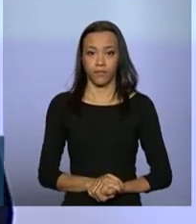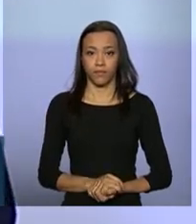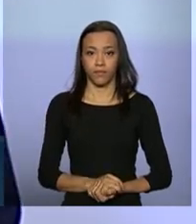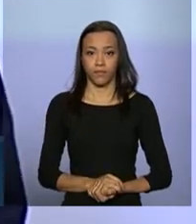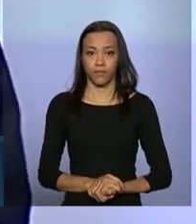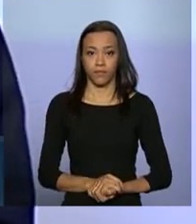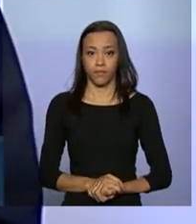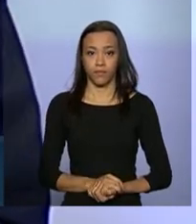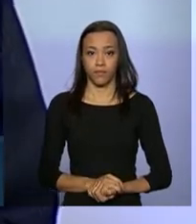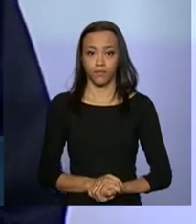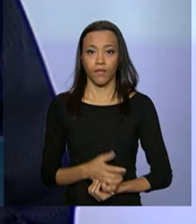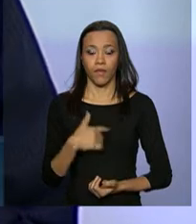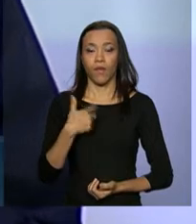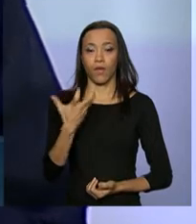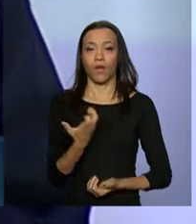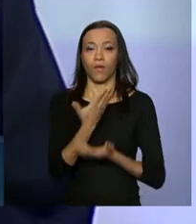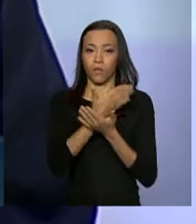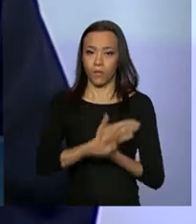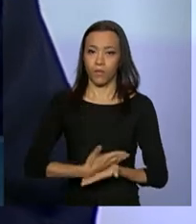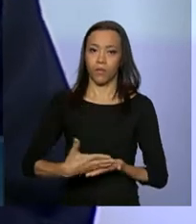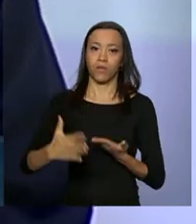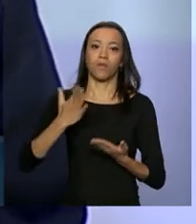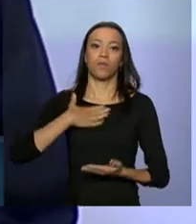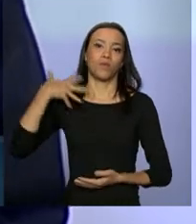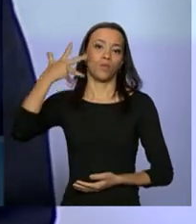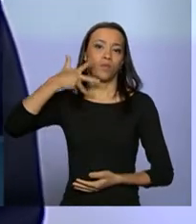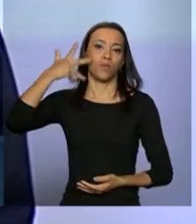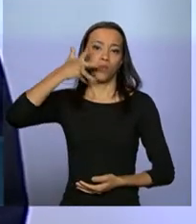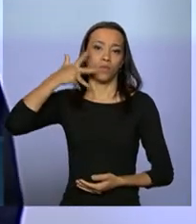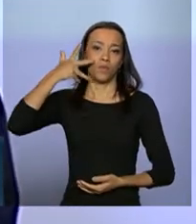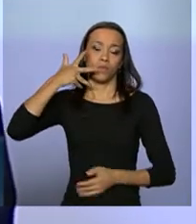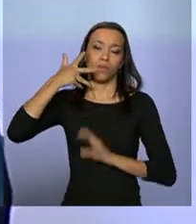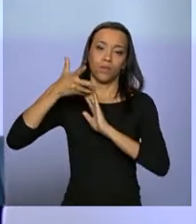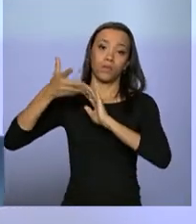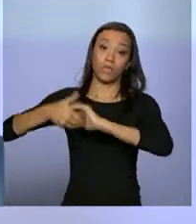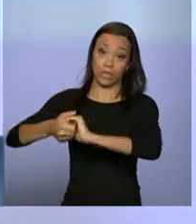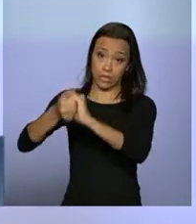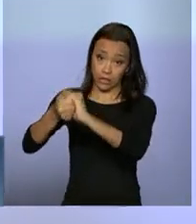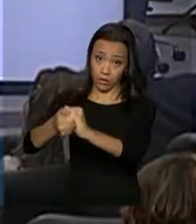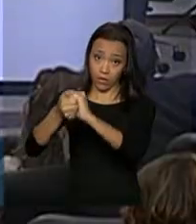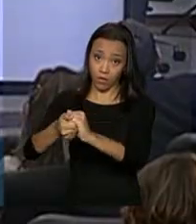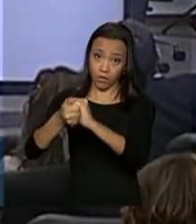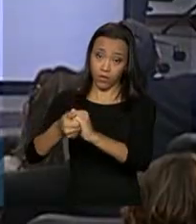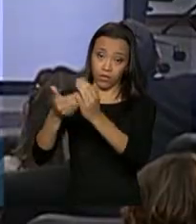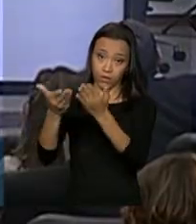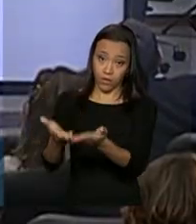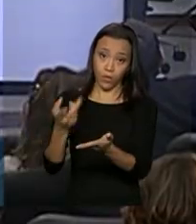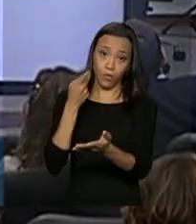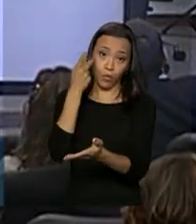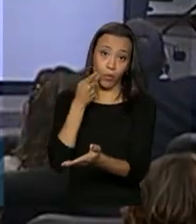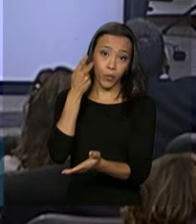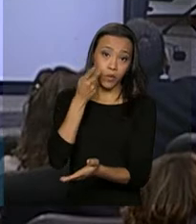Eu queria iniciar, então, minha fala saudando aqui o nosso procurador-geral